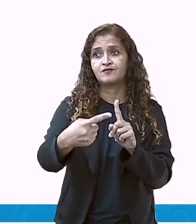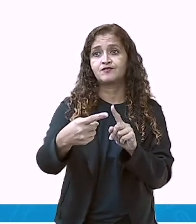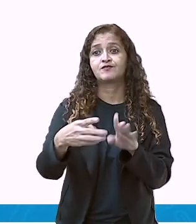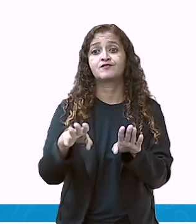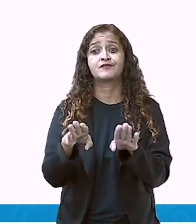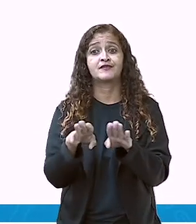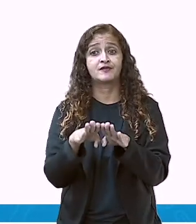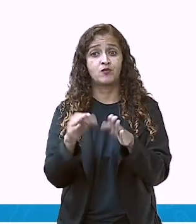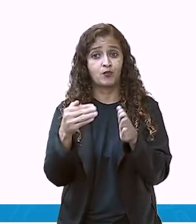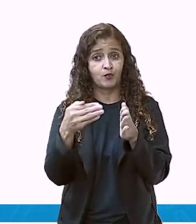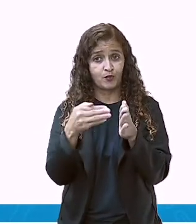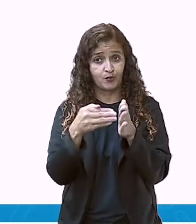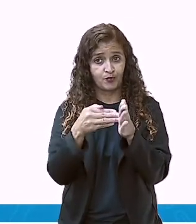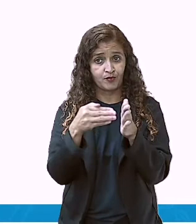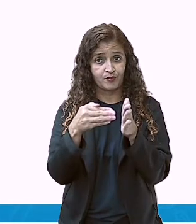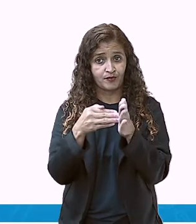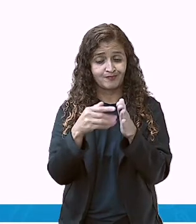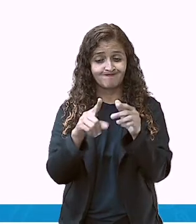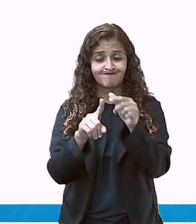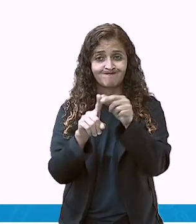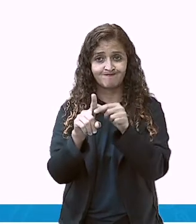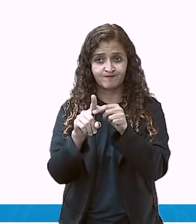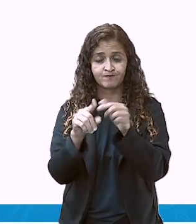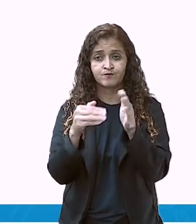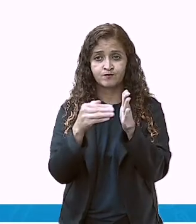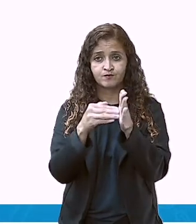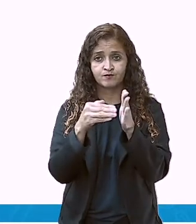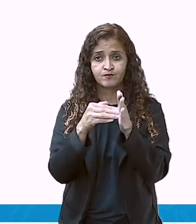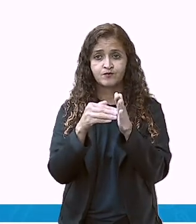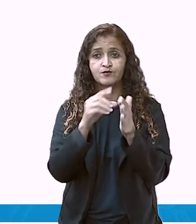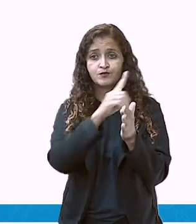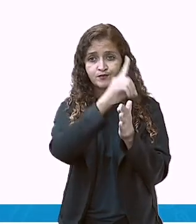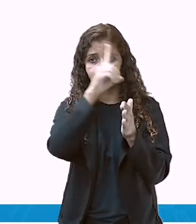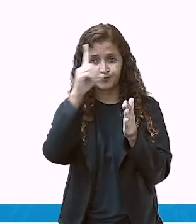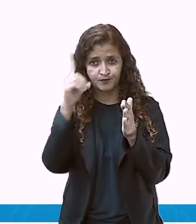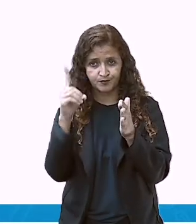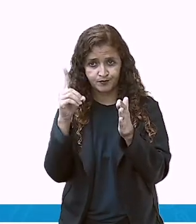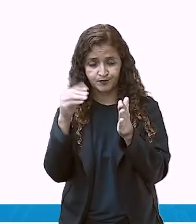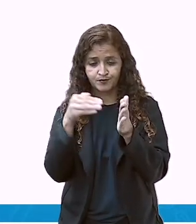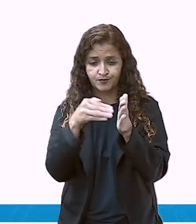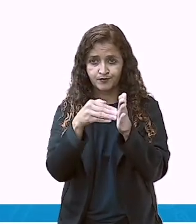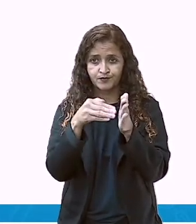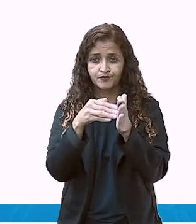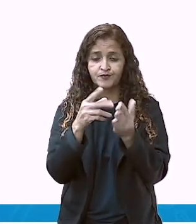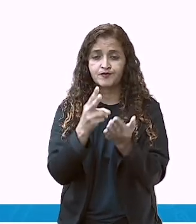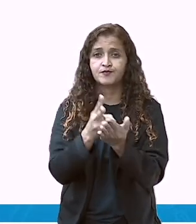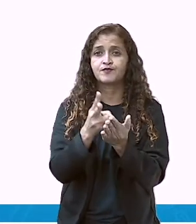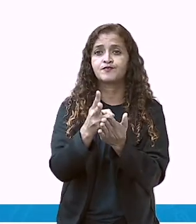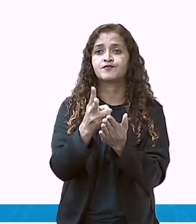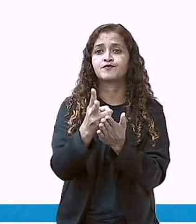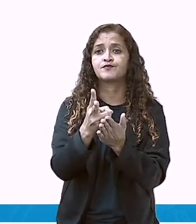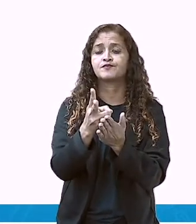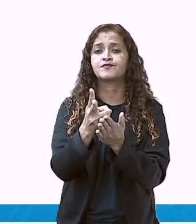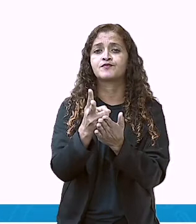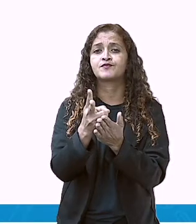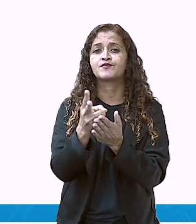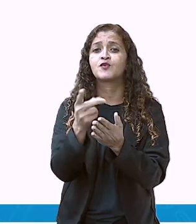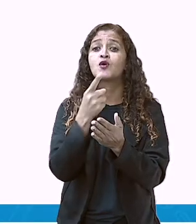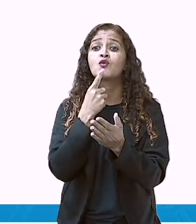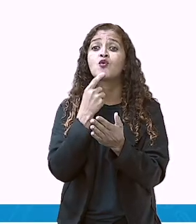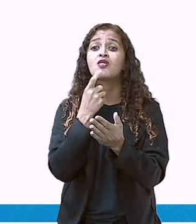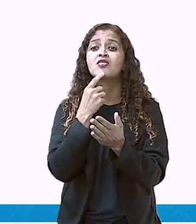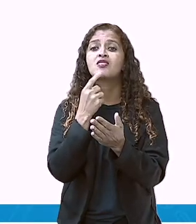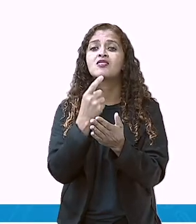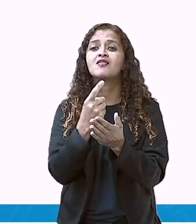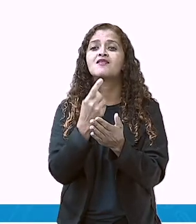último dia do mês. Legal? Tá dando para entender? Vamos continuar. Aqui, tá vendo? Tá de vermelho?